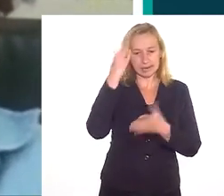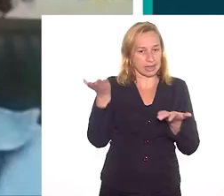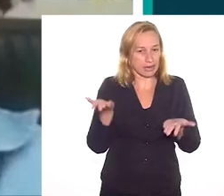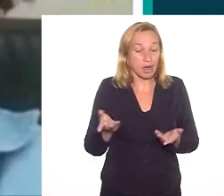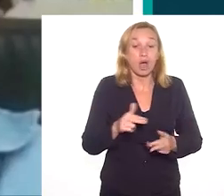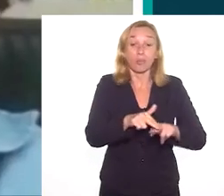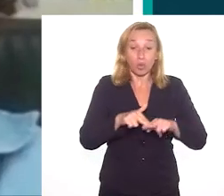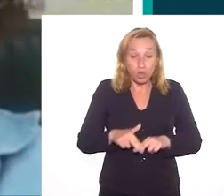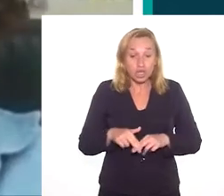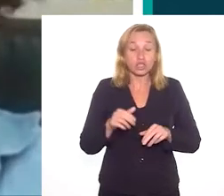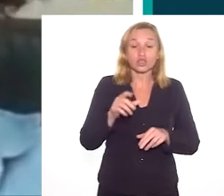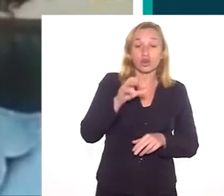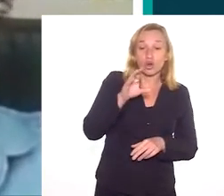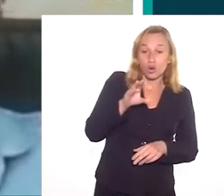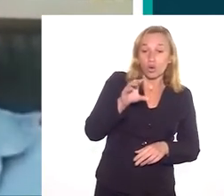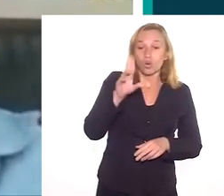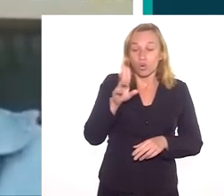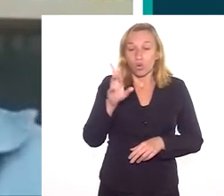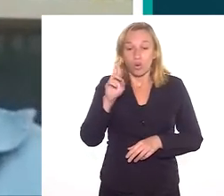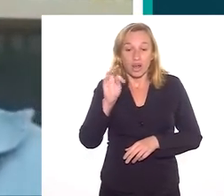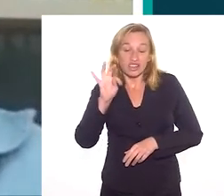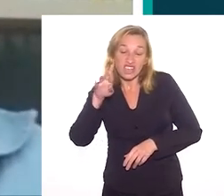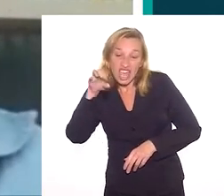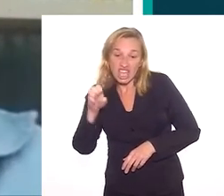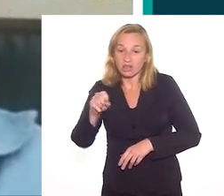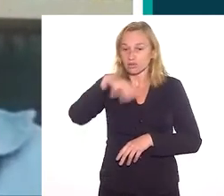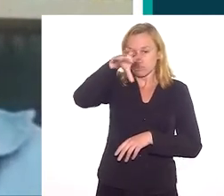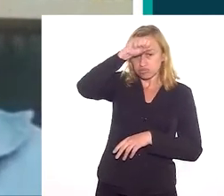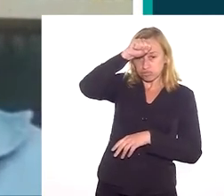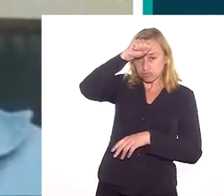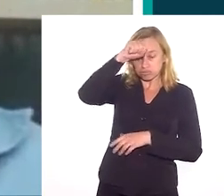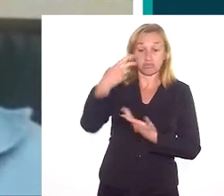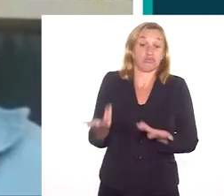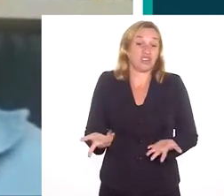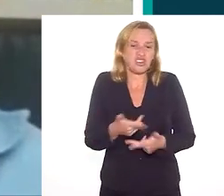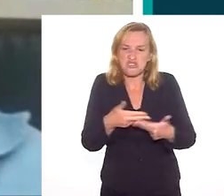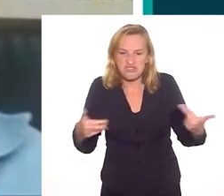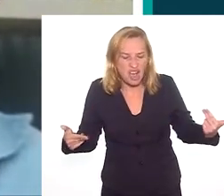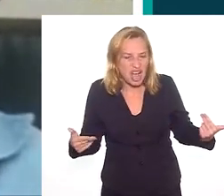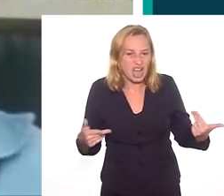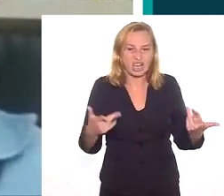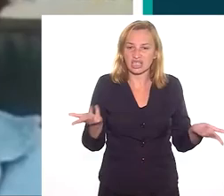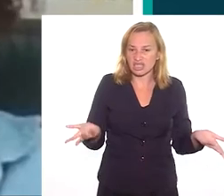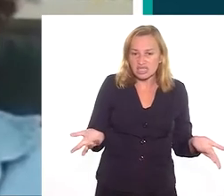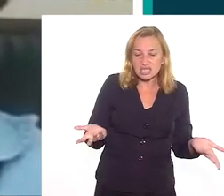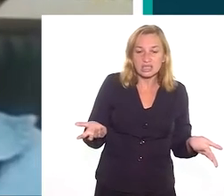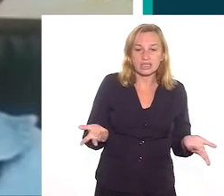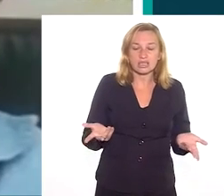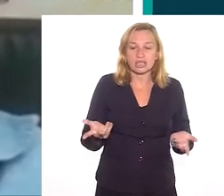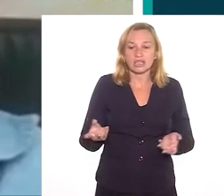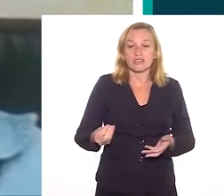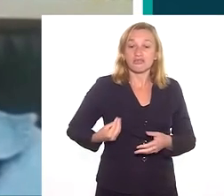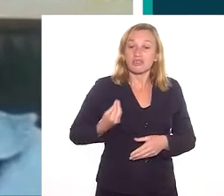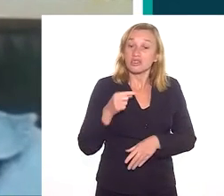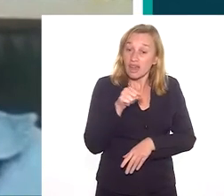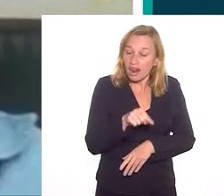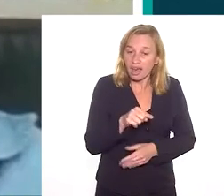uma medicina acadêmica. Por isso que os curandeiros estavam sempre presentes, os feiticeiros, os boticários,